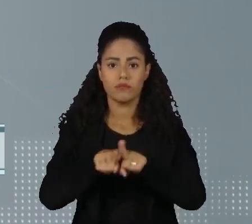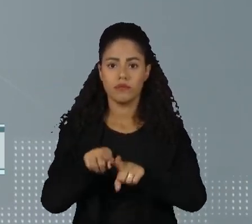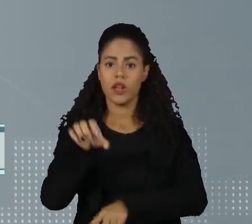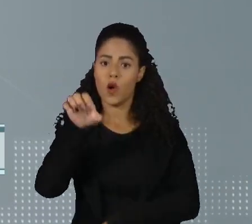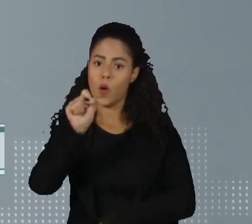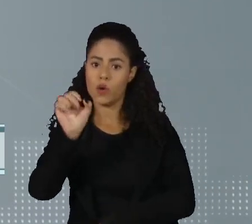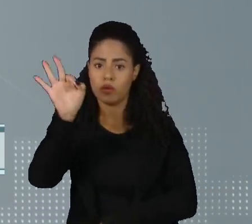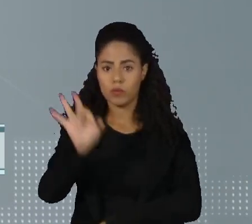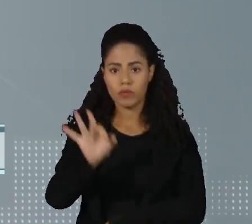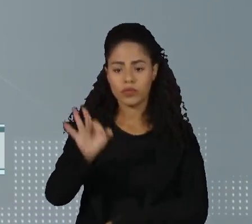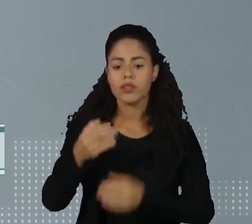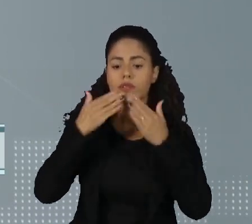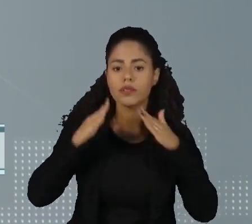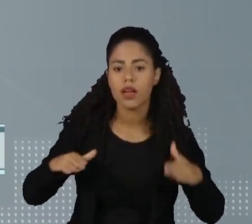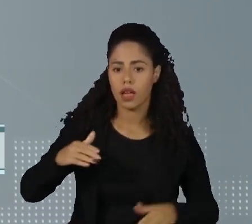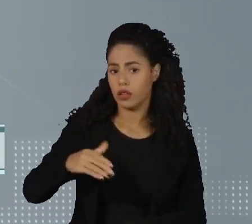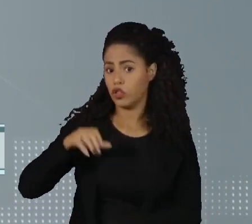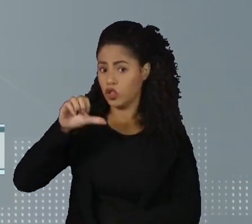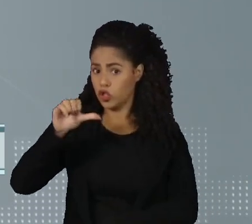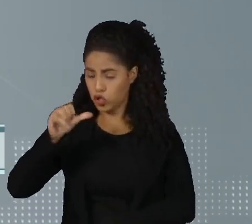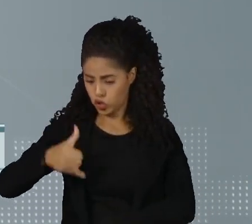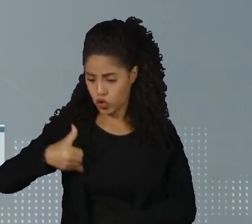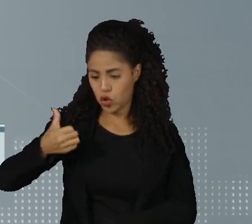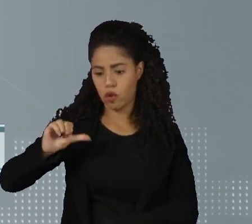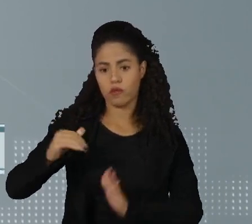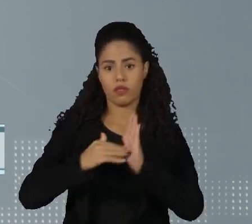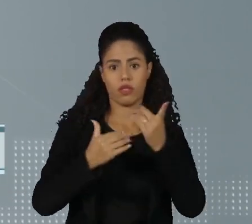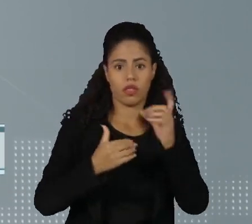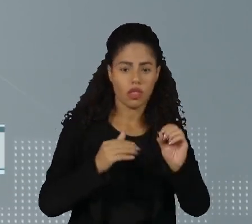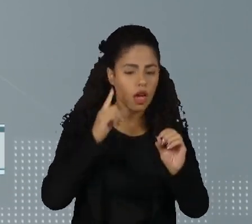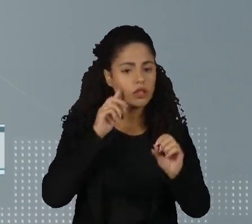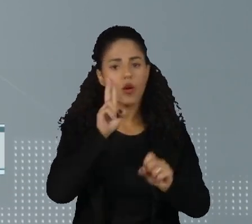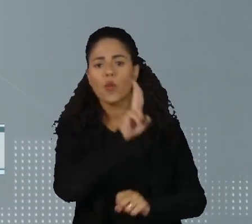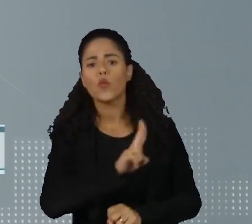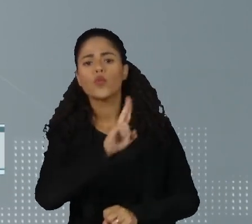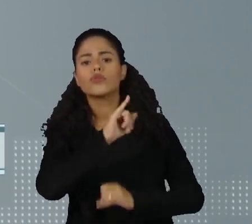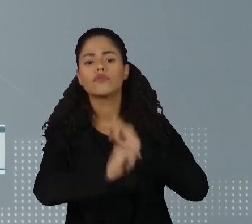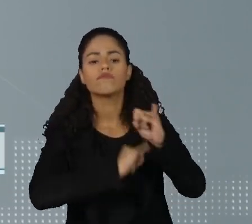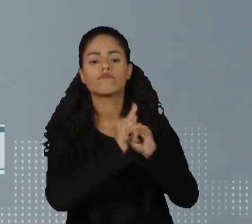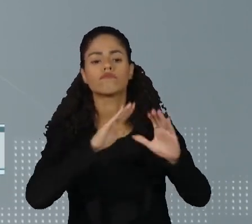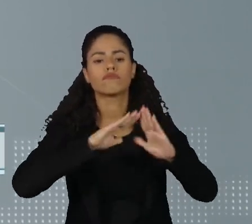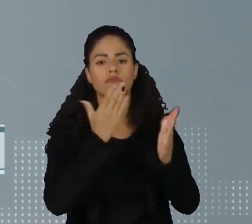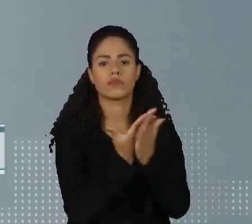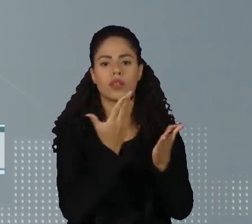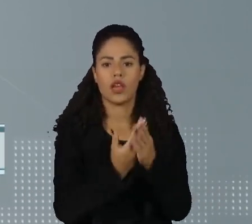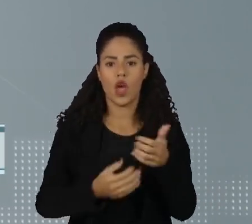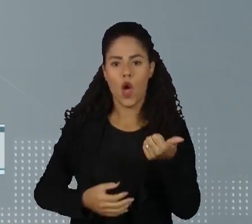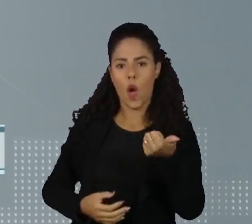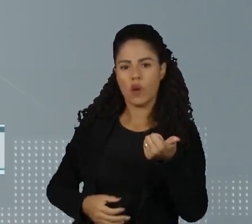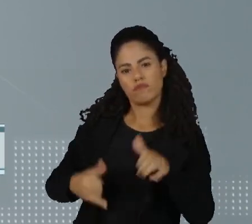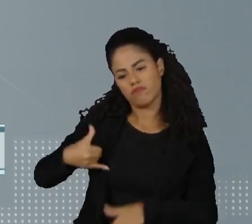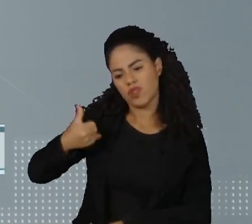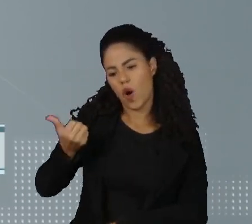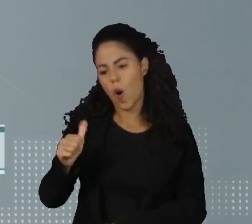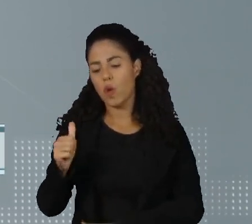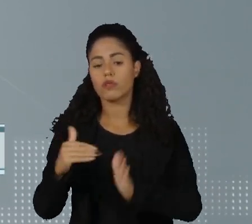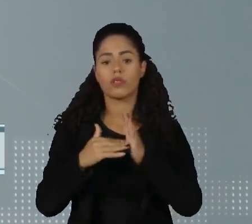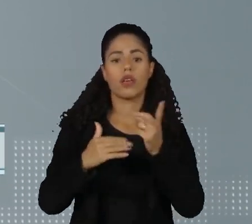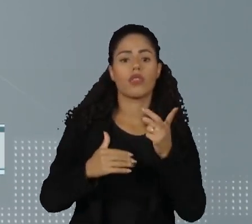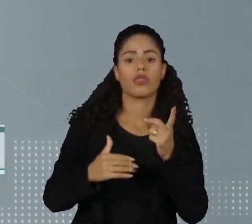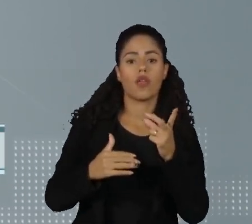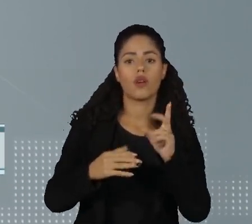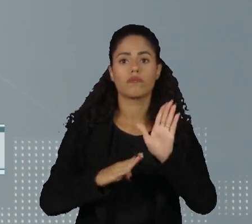% das crianças de 9 e 10 anos usam a internet no ambiente escolar. Entre os 11 e os 12 anos de idade, este